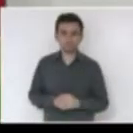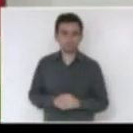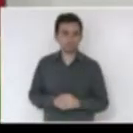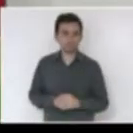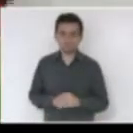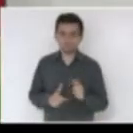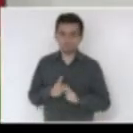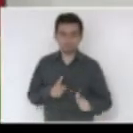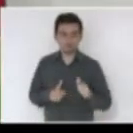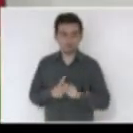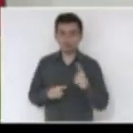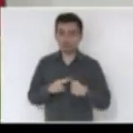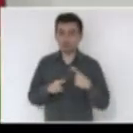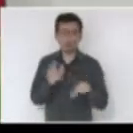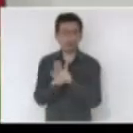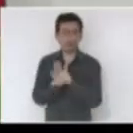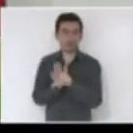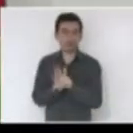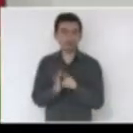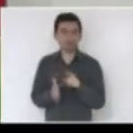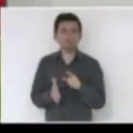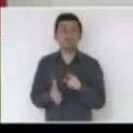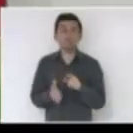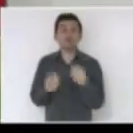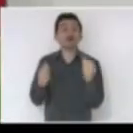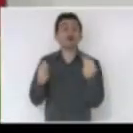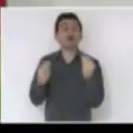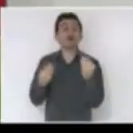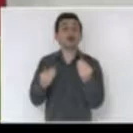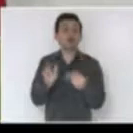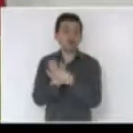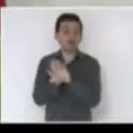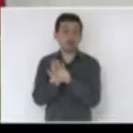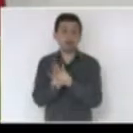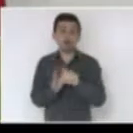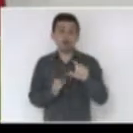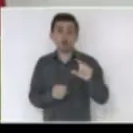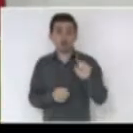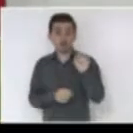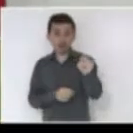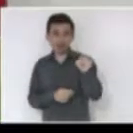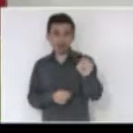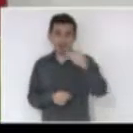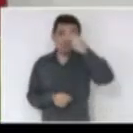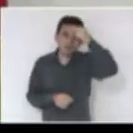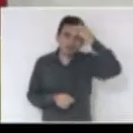é assim. Ela serve para o pequeno prefeito,